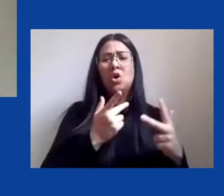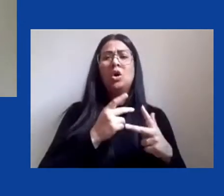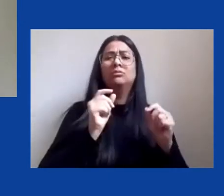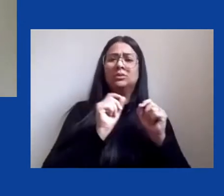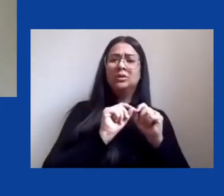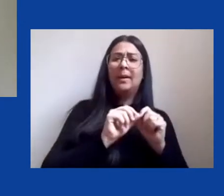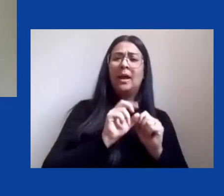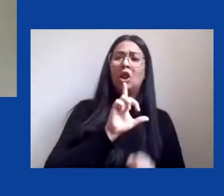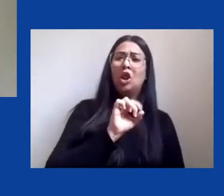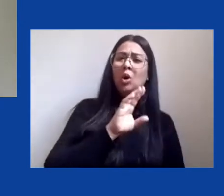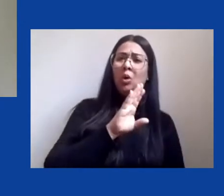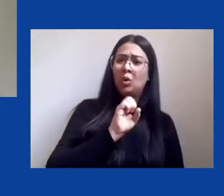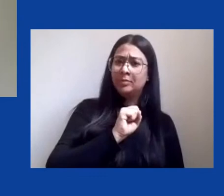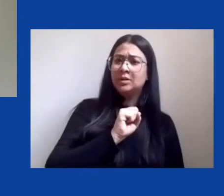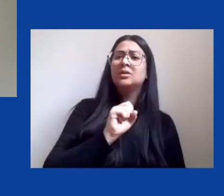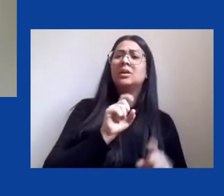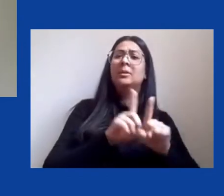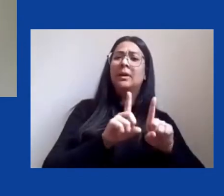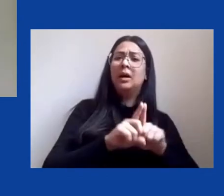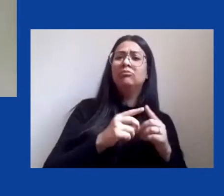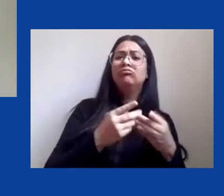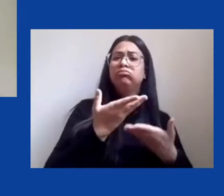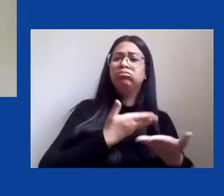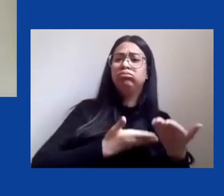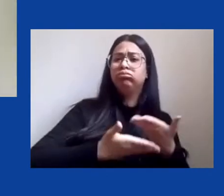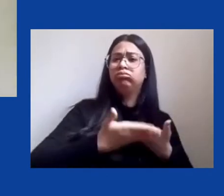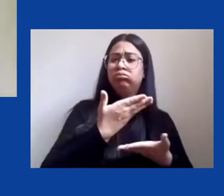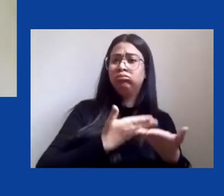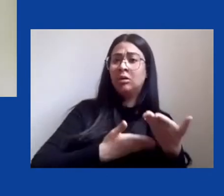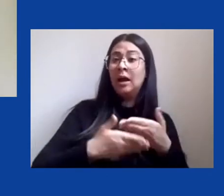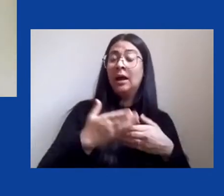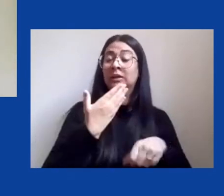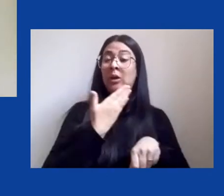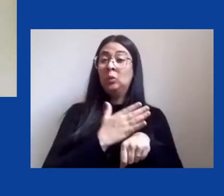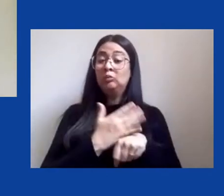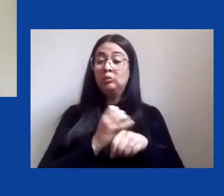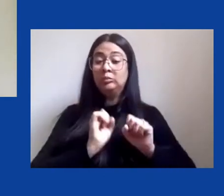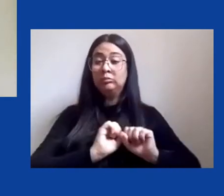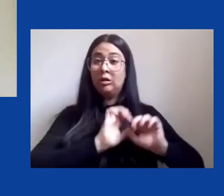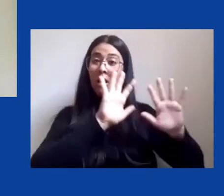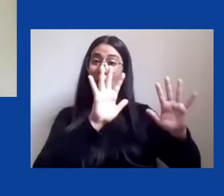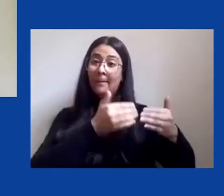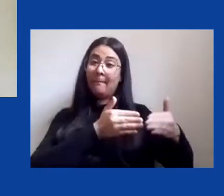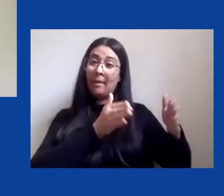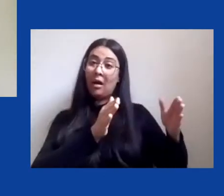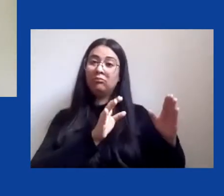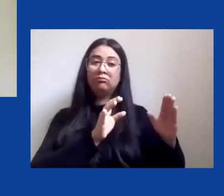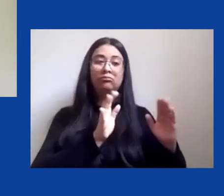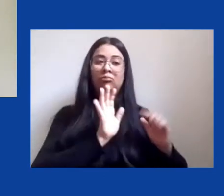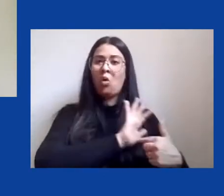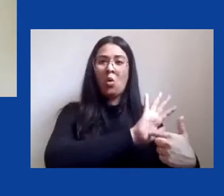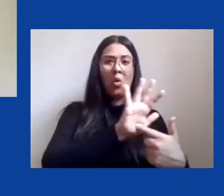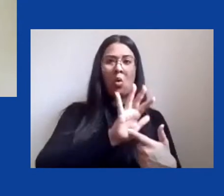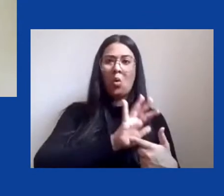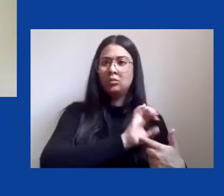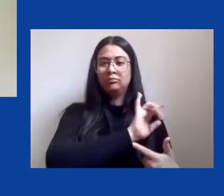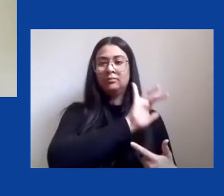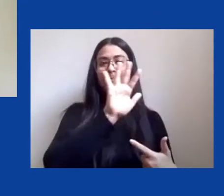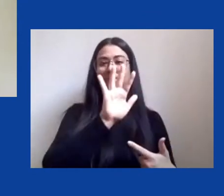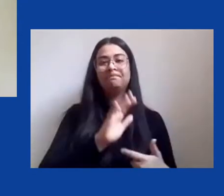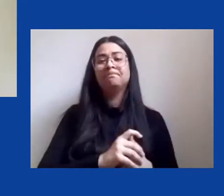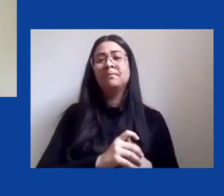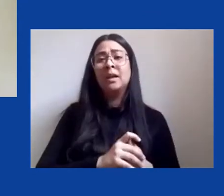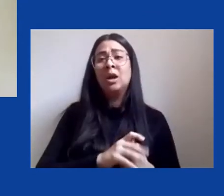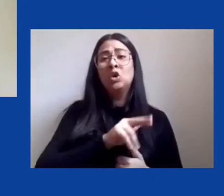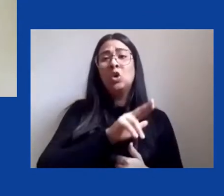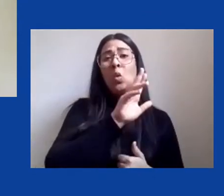retóricas de modernização tecnológica, da participação e da transparência desse tipo de ambientalismo, nunca foram capazes de mover